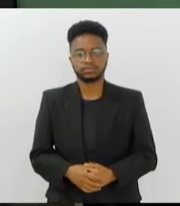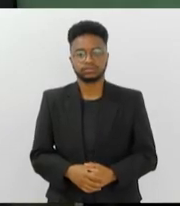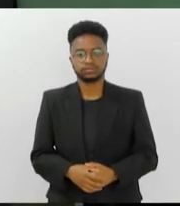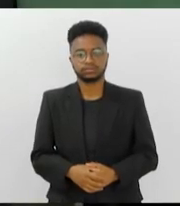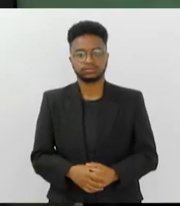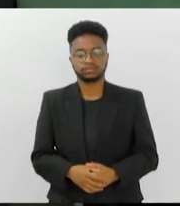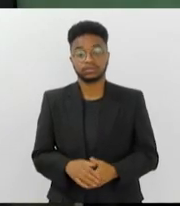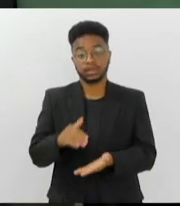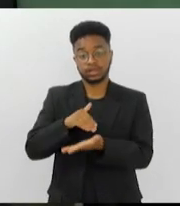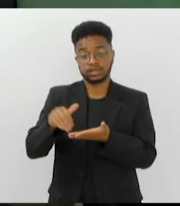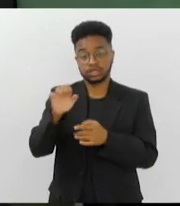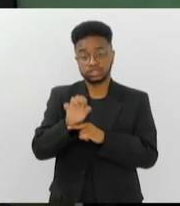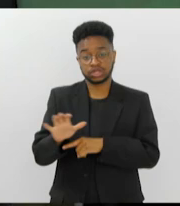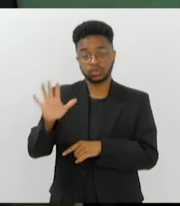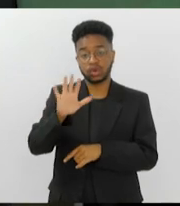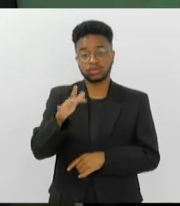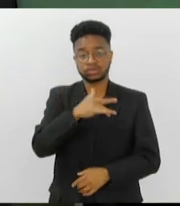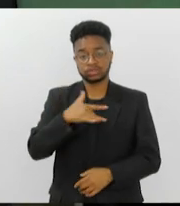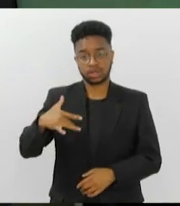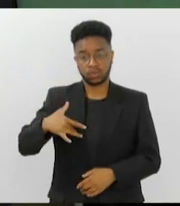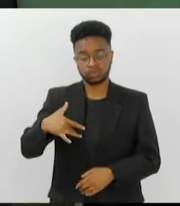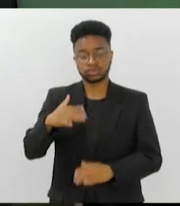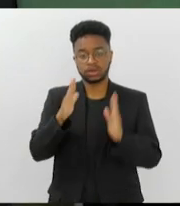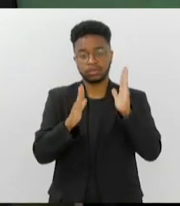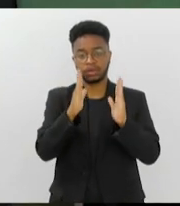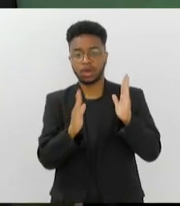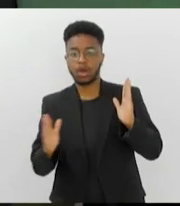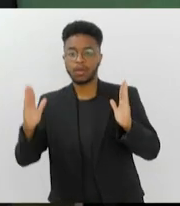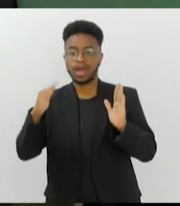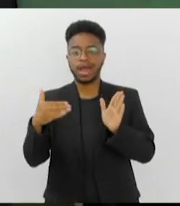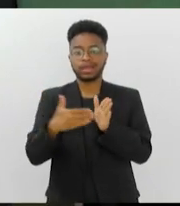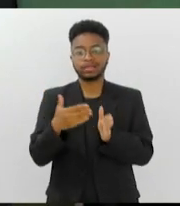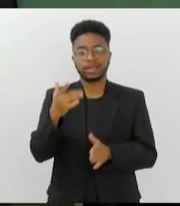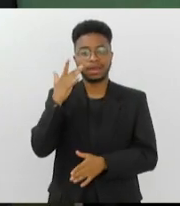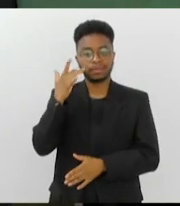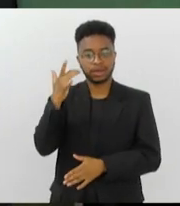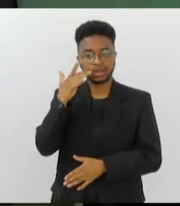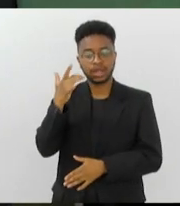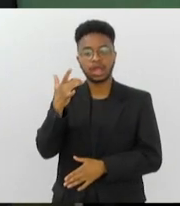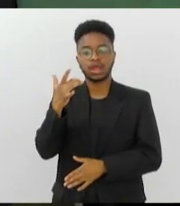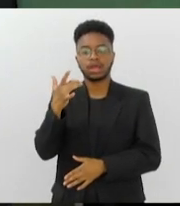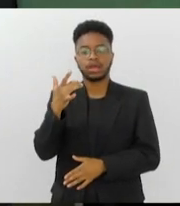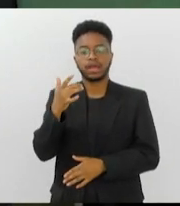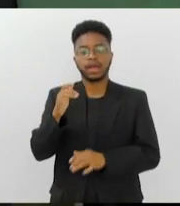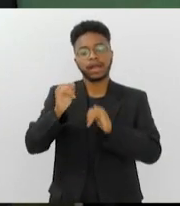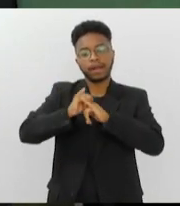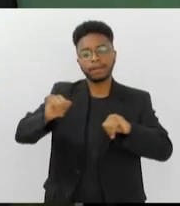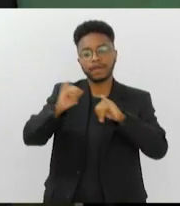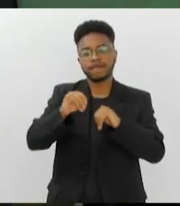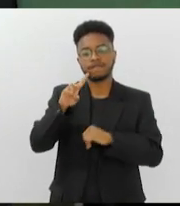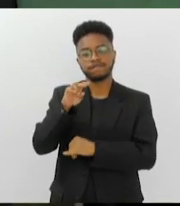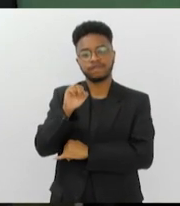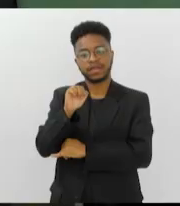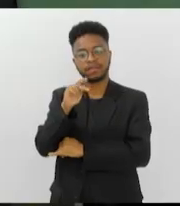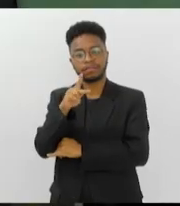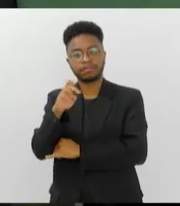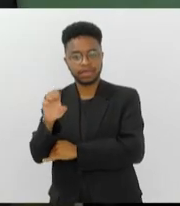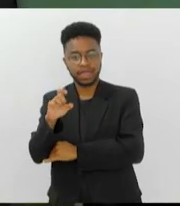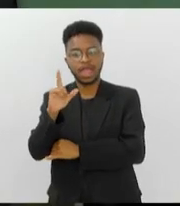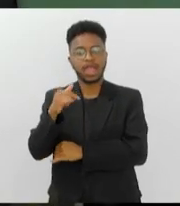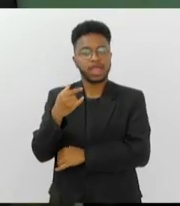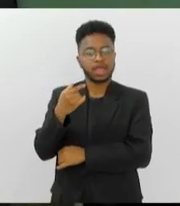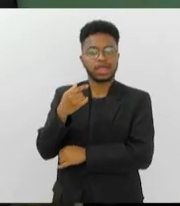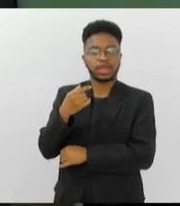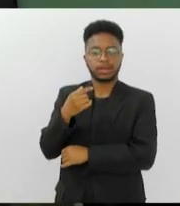A Secretaria Estadual de Saúde prorrogou até amanhã a campanha Vape é Jogo Sujo, com o objetivo de alertar sobre os